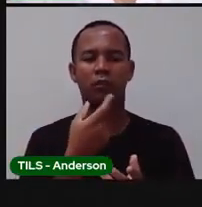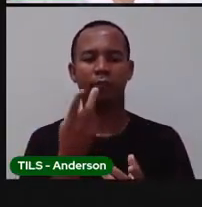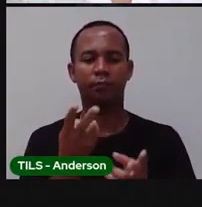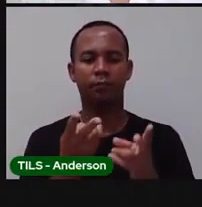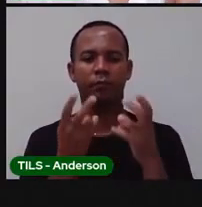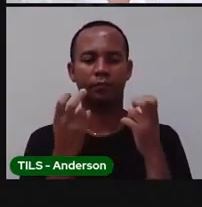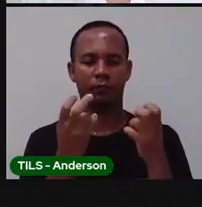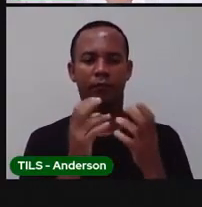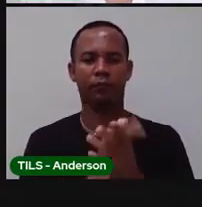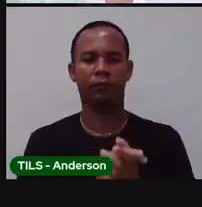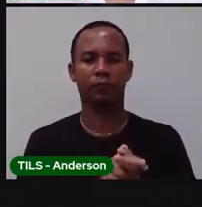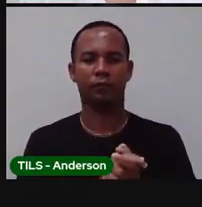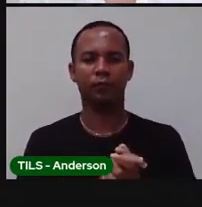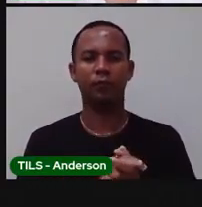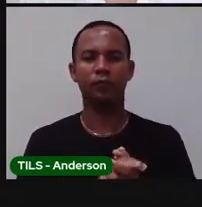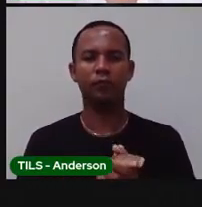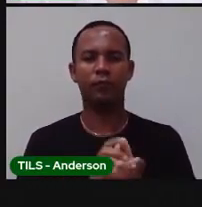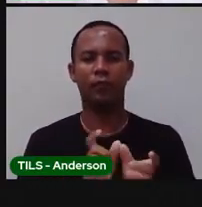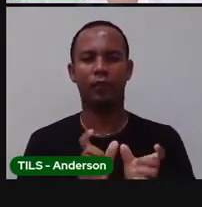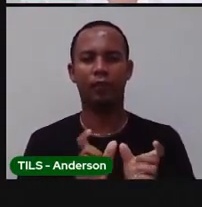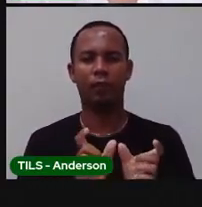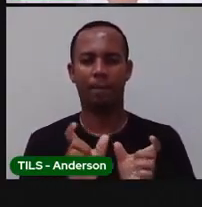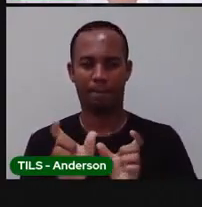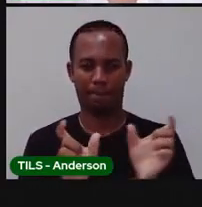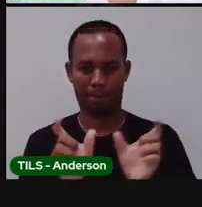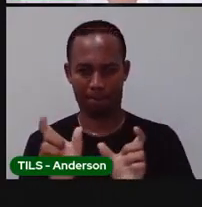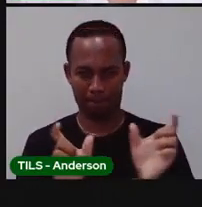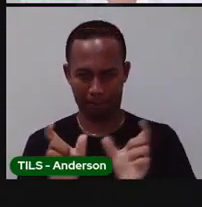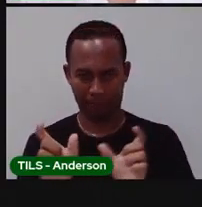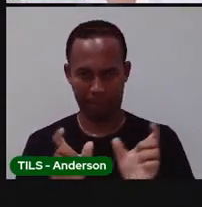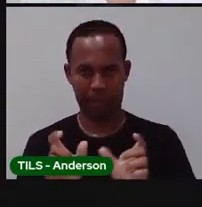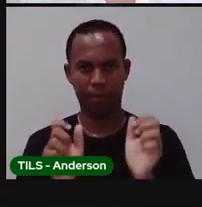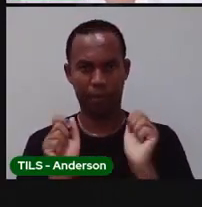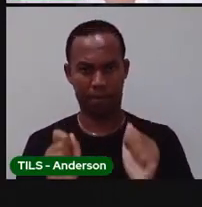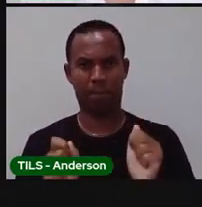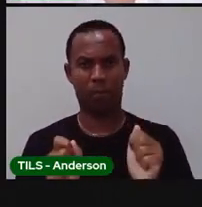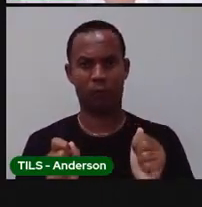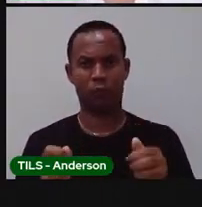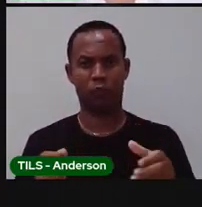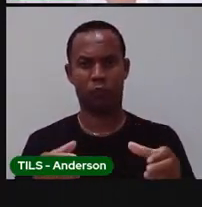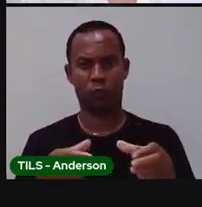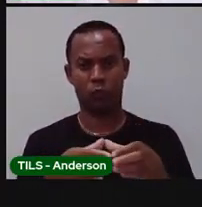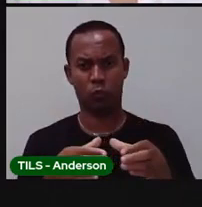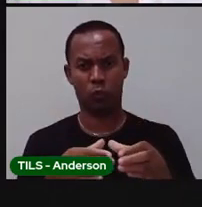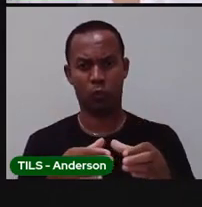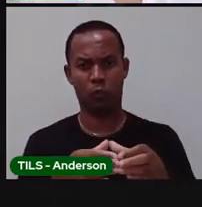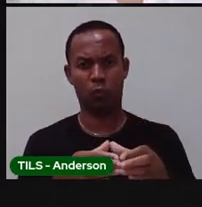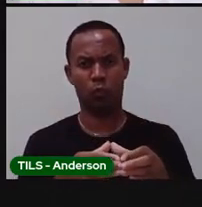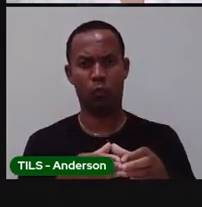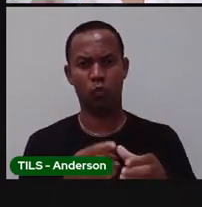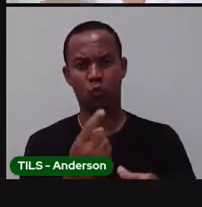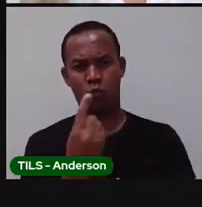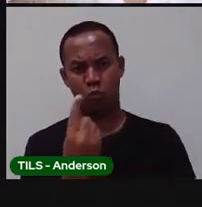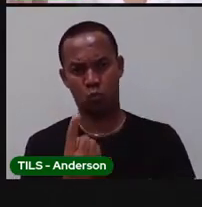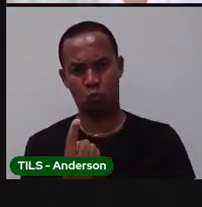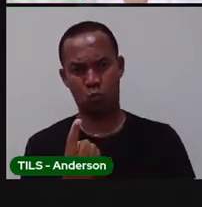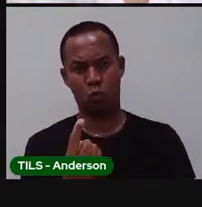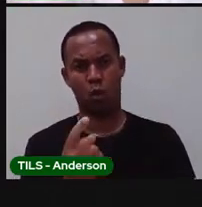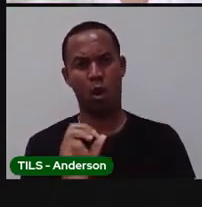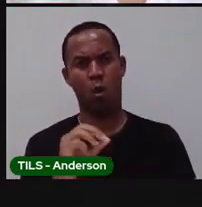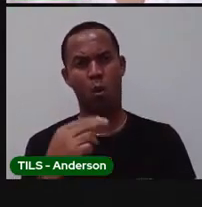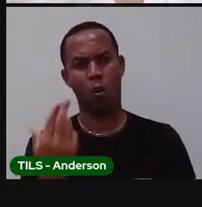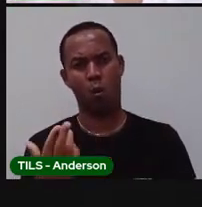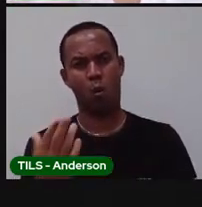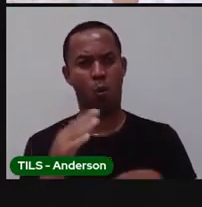Bom, as palavras, elas podem ser constituídas por uma ou mais sílabas. E aí no desenho